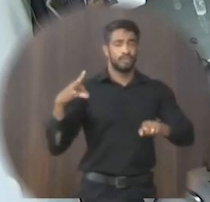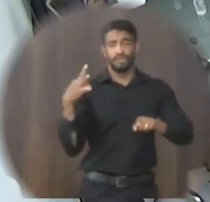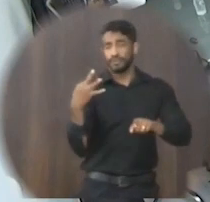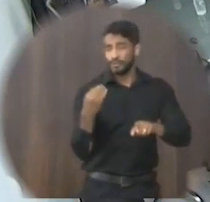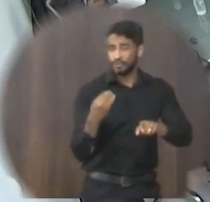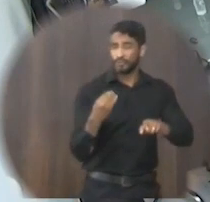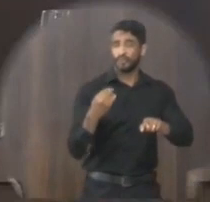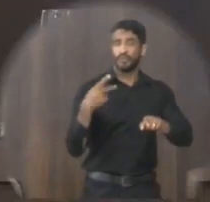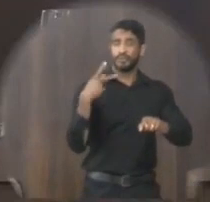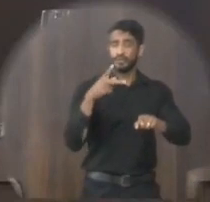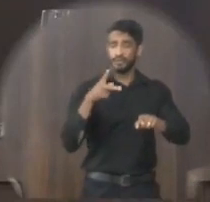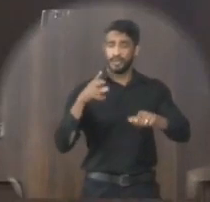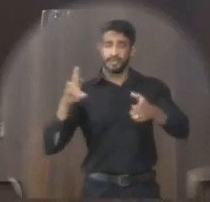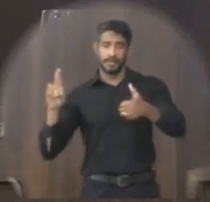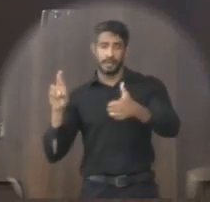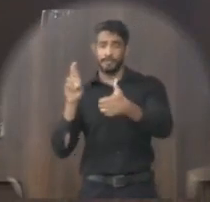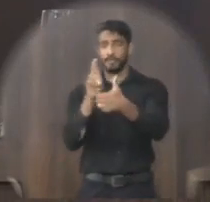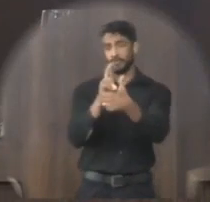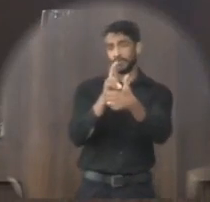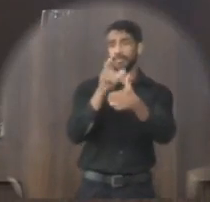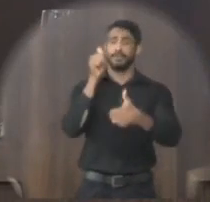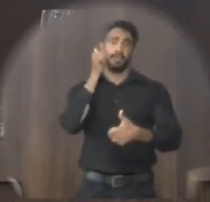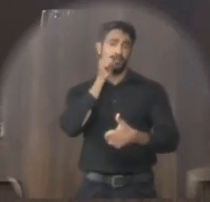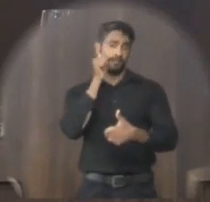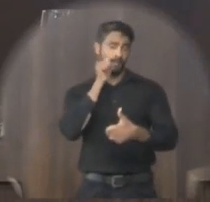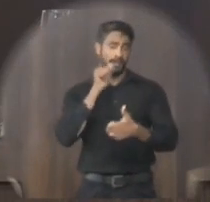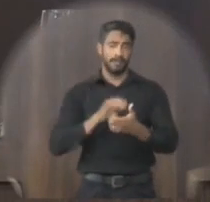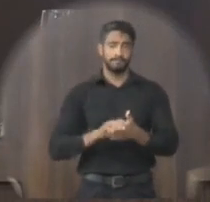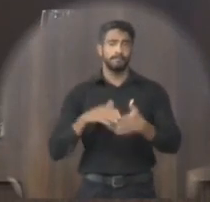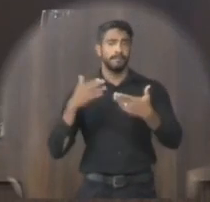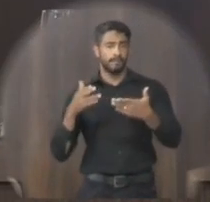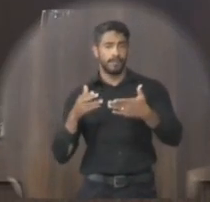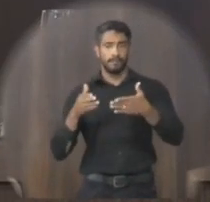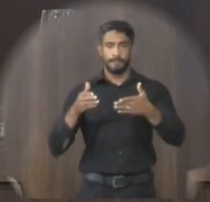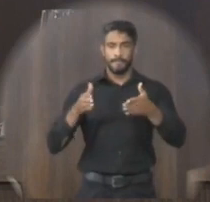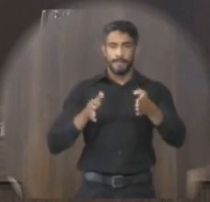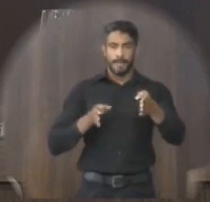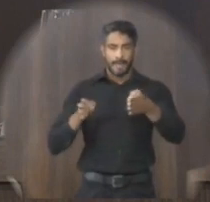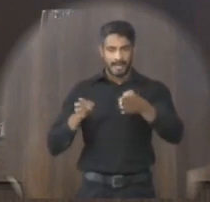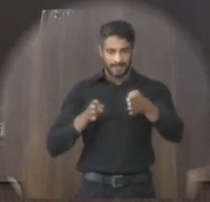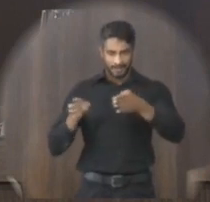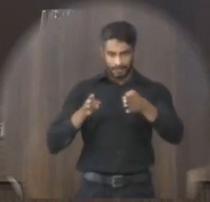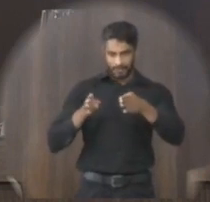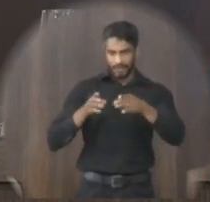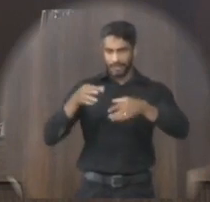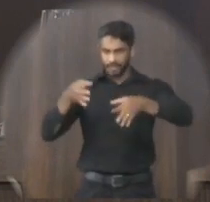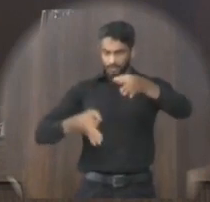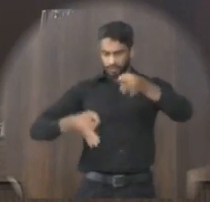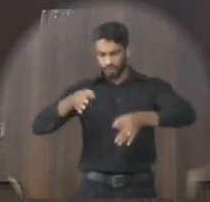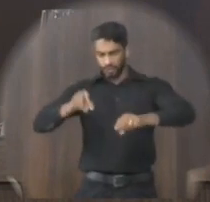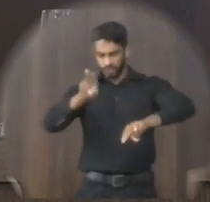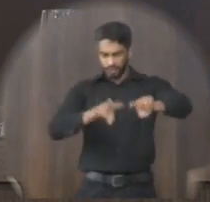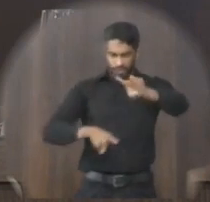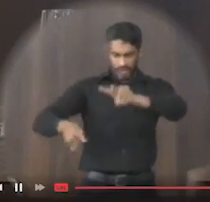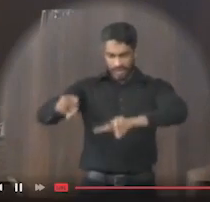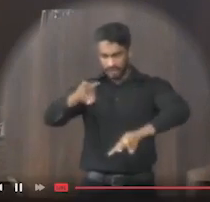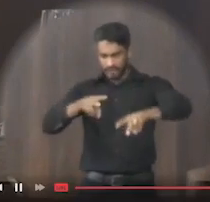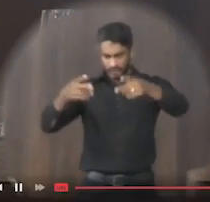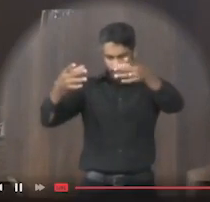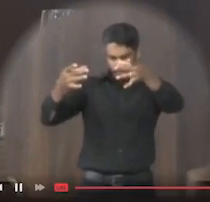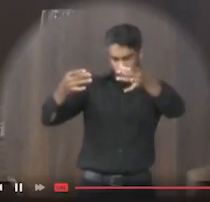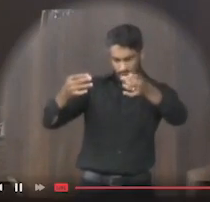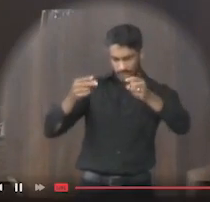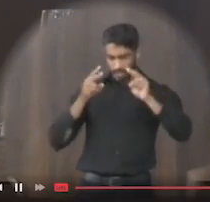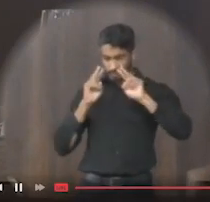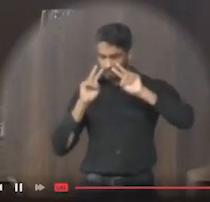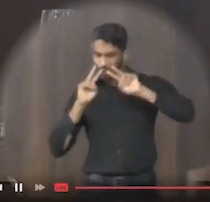ações da procuradoria da mulher. A assessoria jurídica desta casa legislativa analisou os aspectos legais e